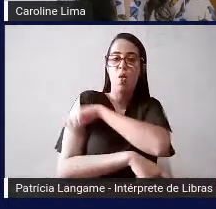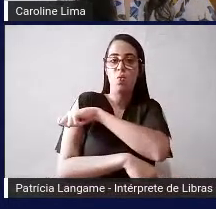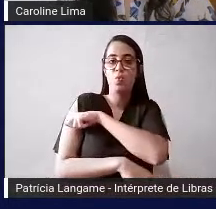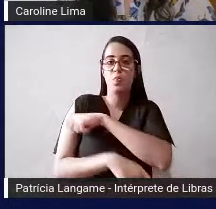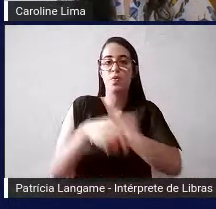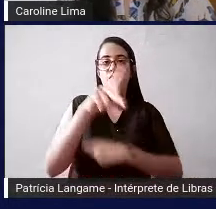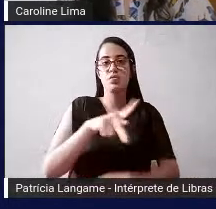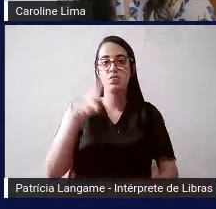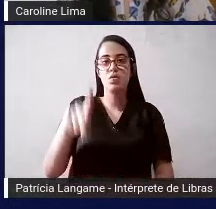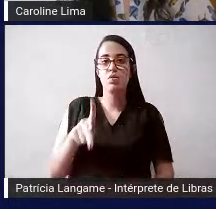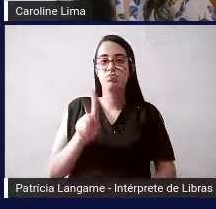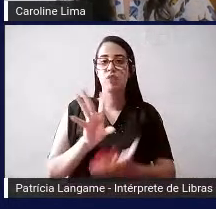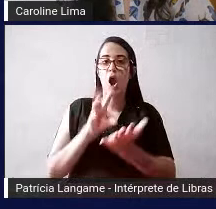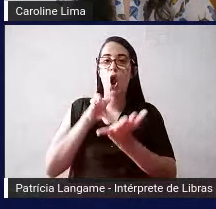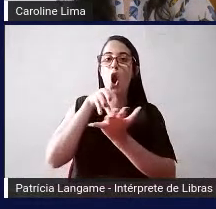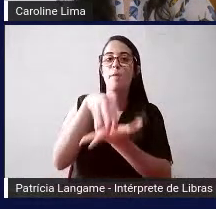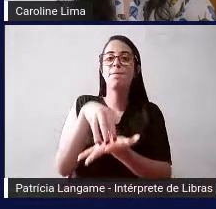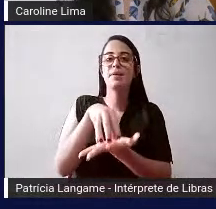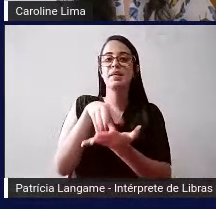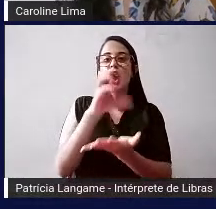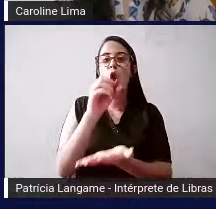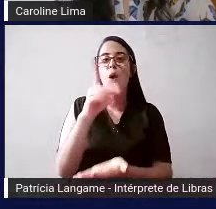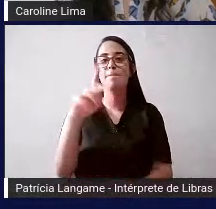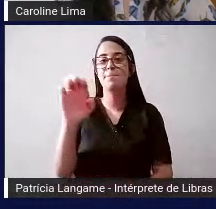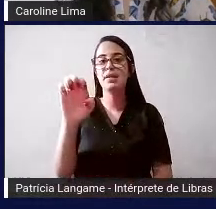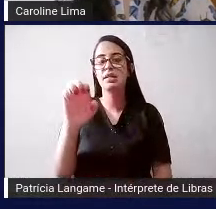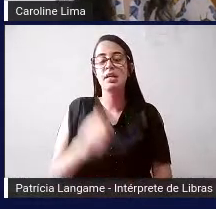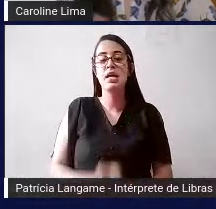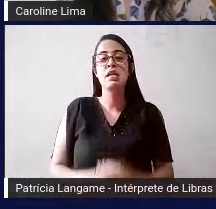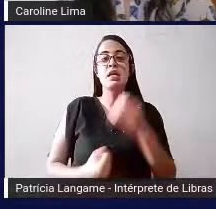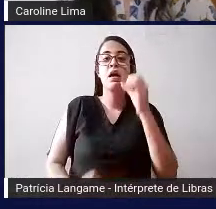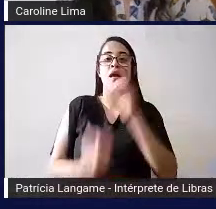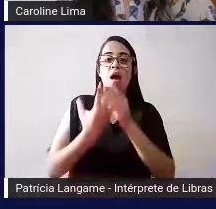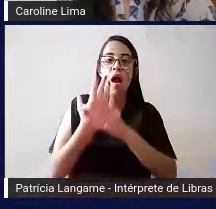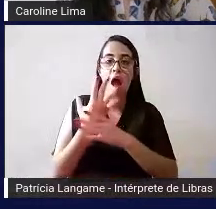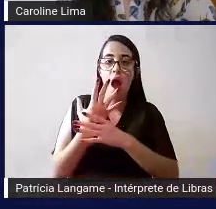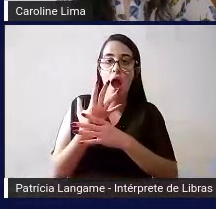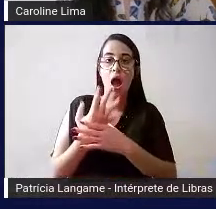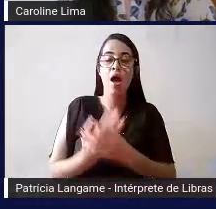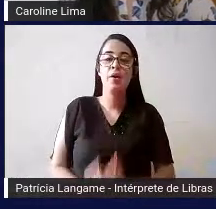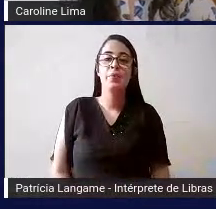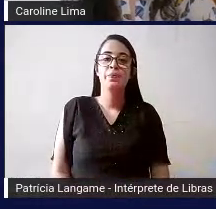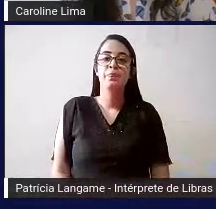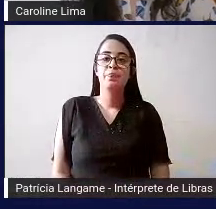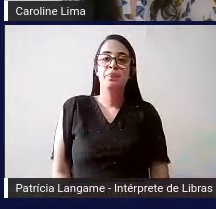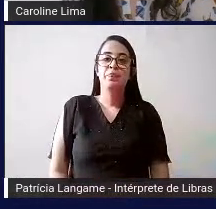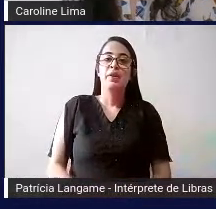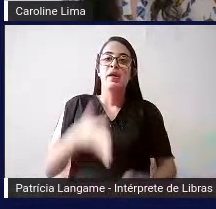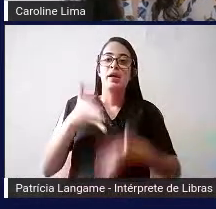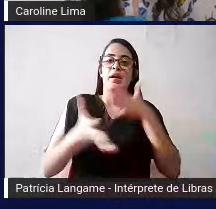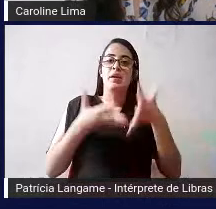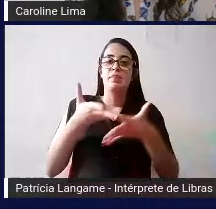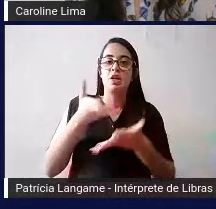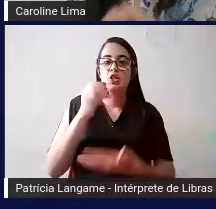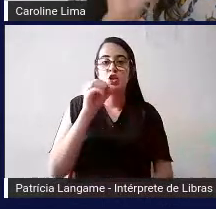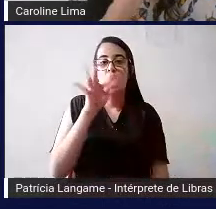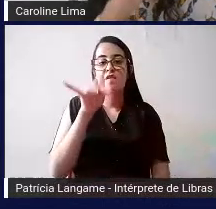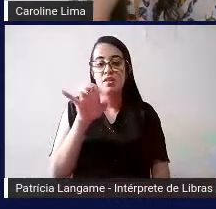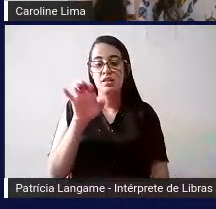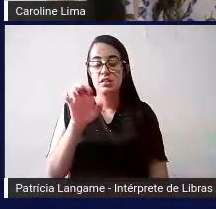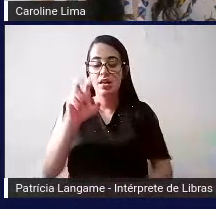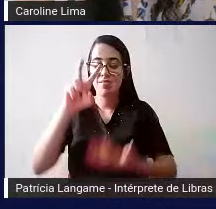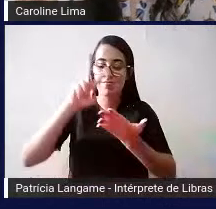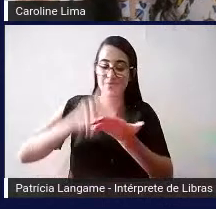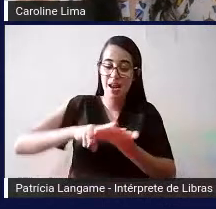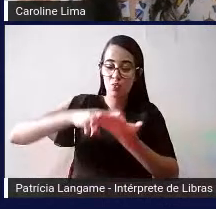COP fizeram eles criaram o Libre Office que ele traduz as